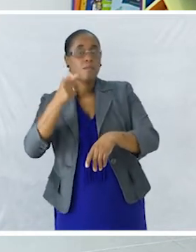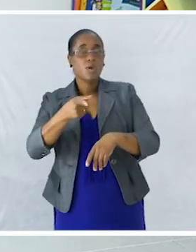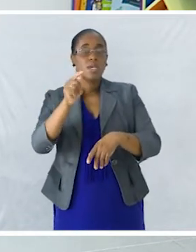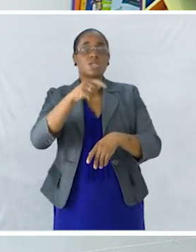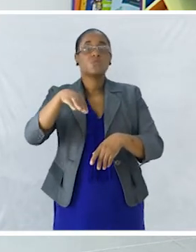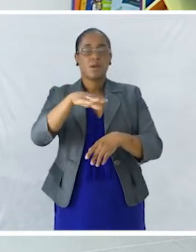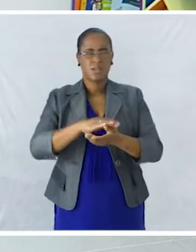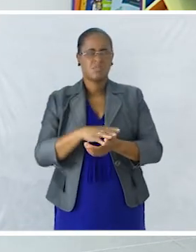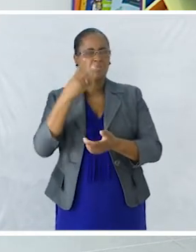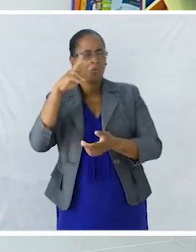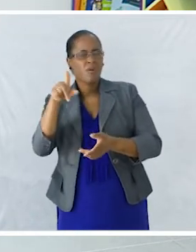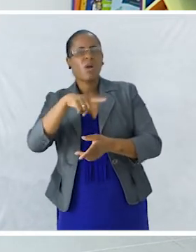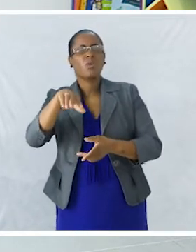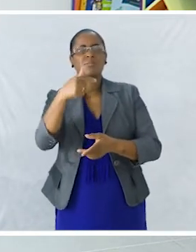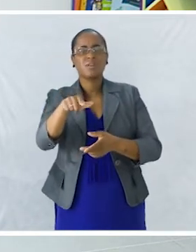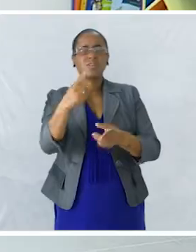Temos esses elementos